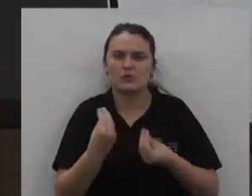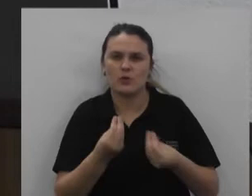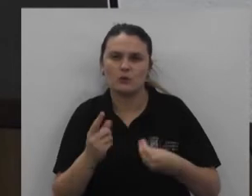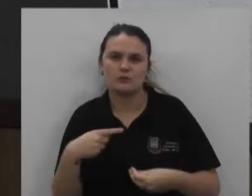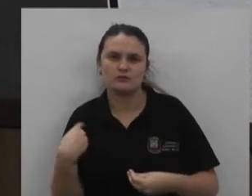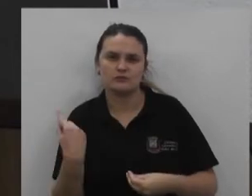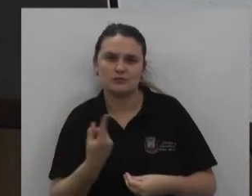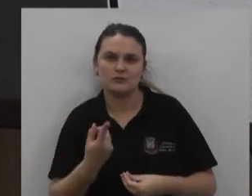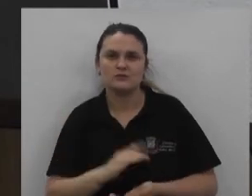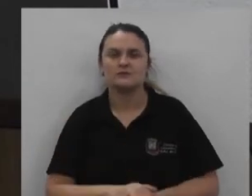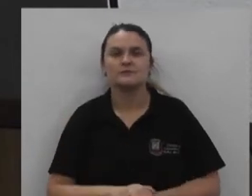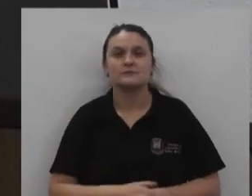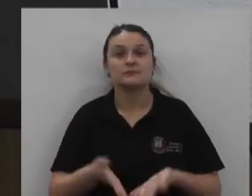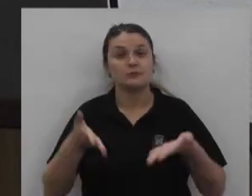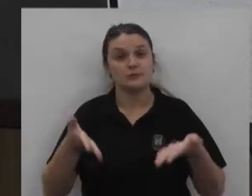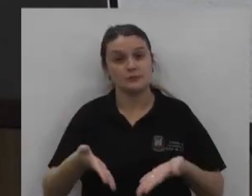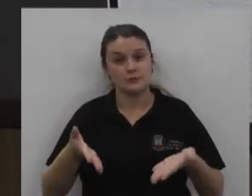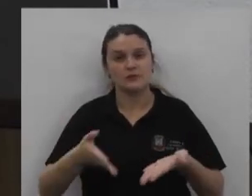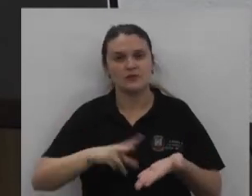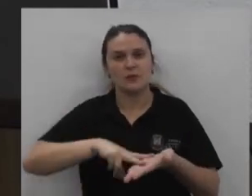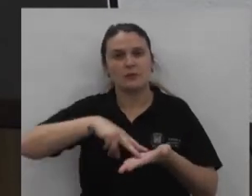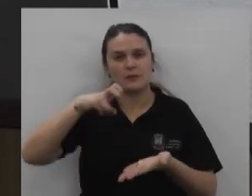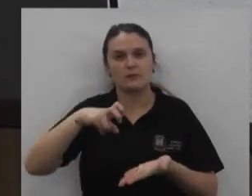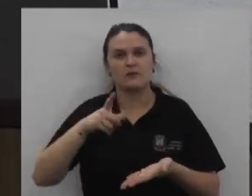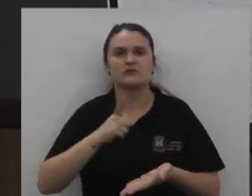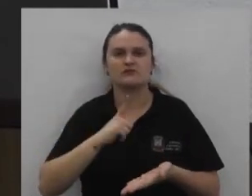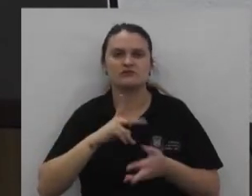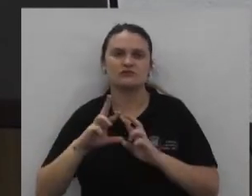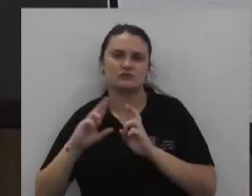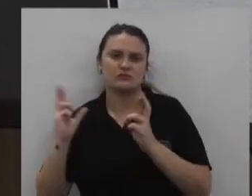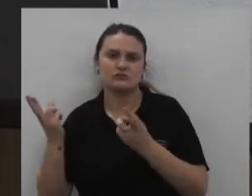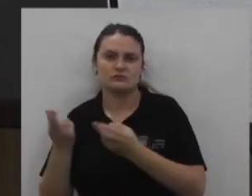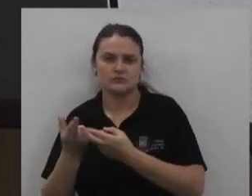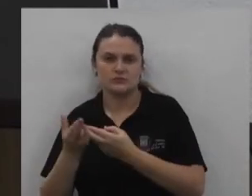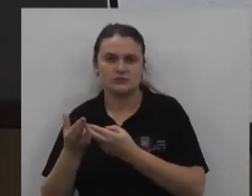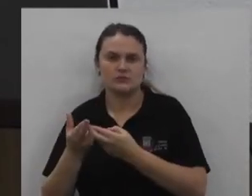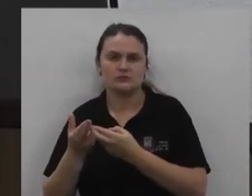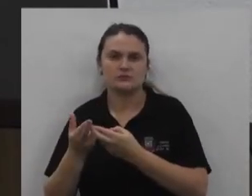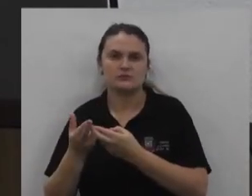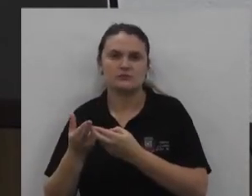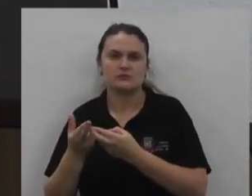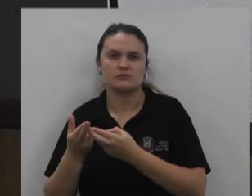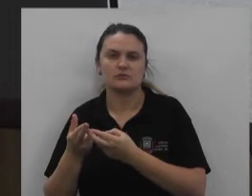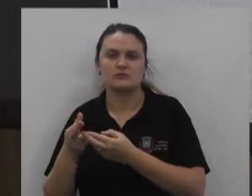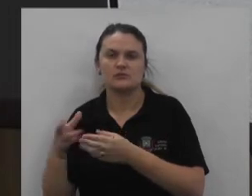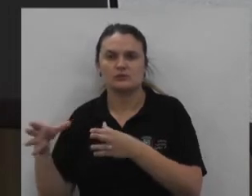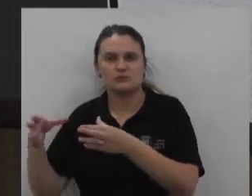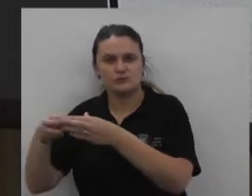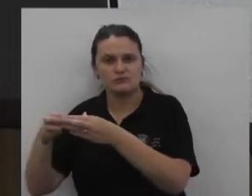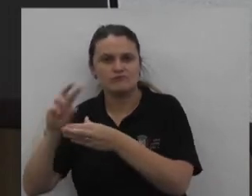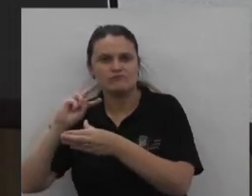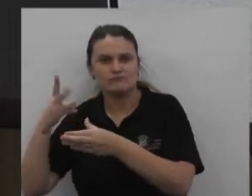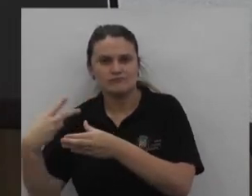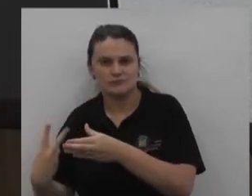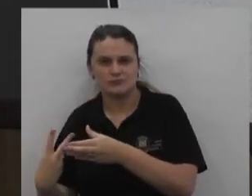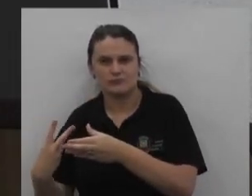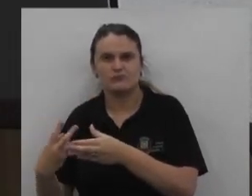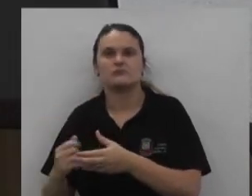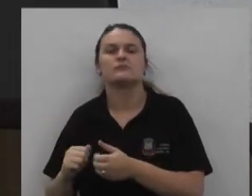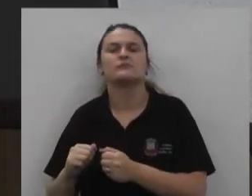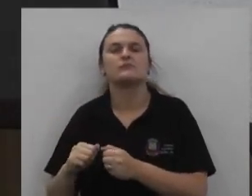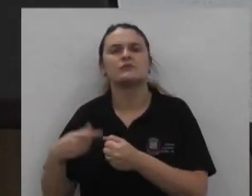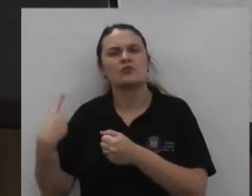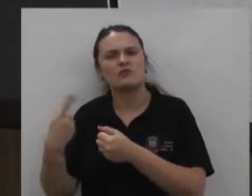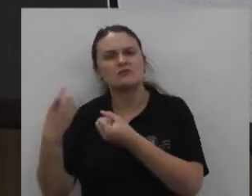Quanto nós Aqui Hoje Cedo Já tivemos Uma reunião Com os Vereadores Outros vereadores